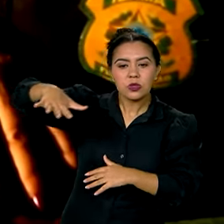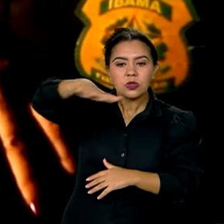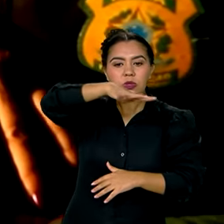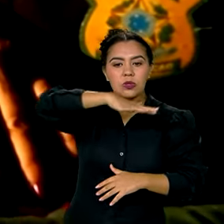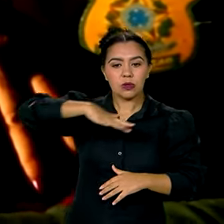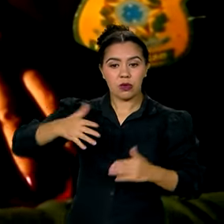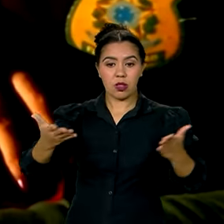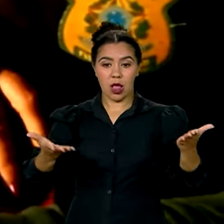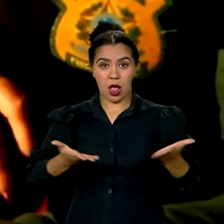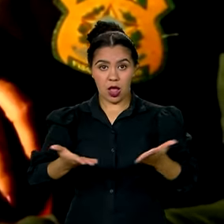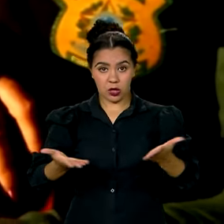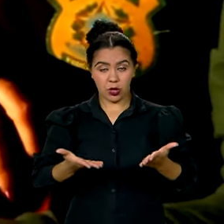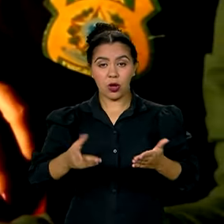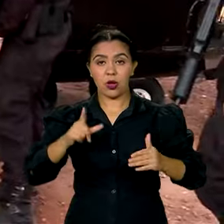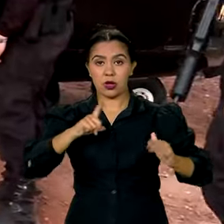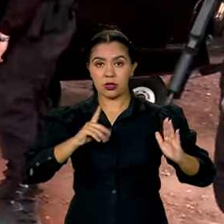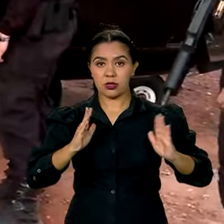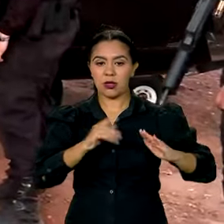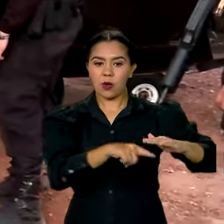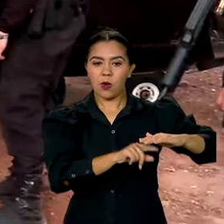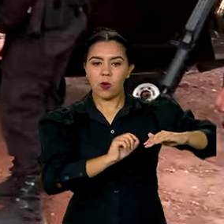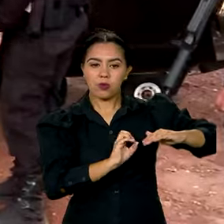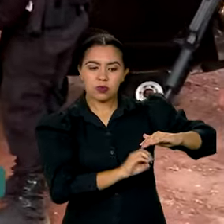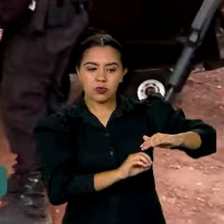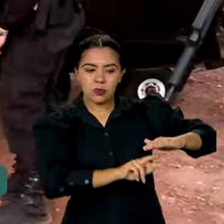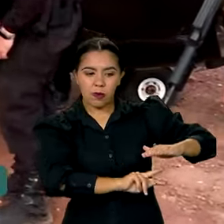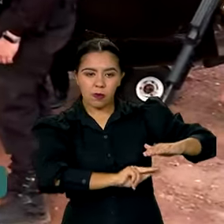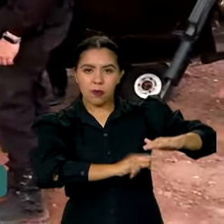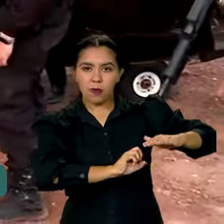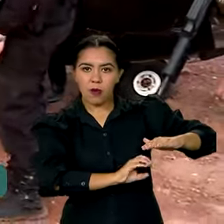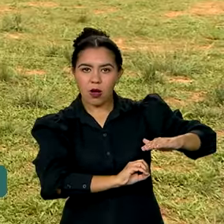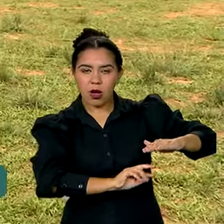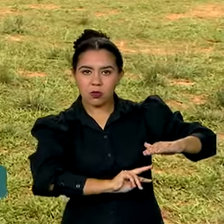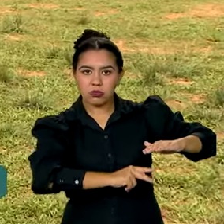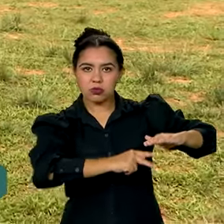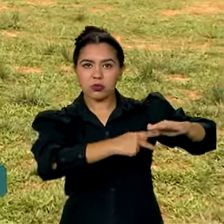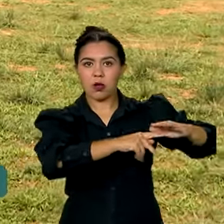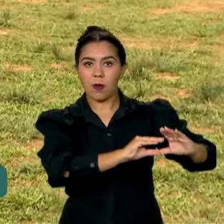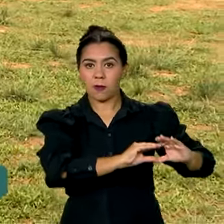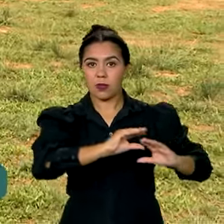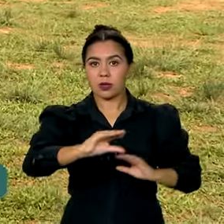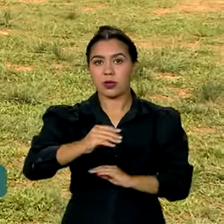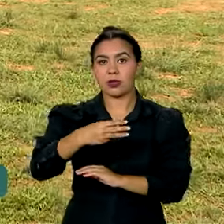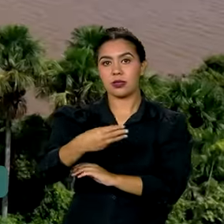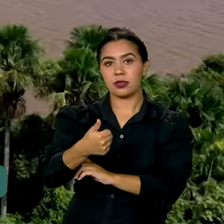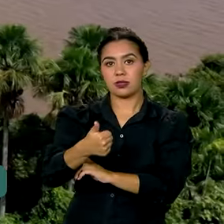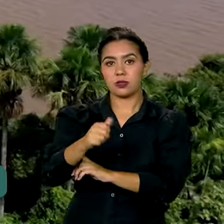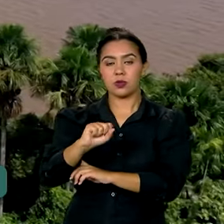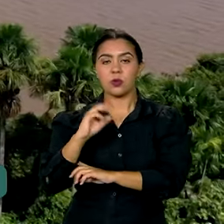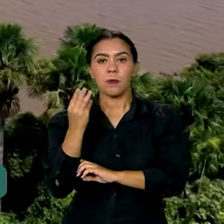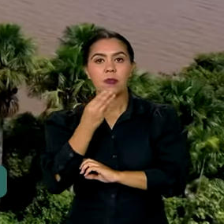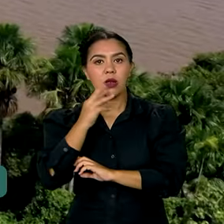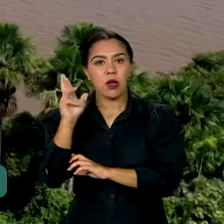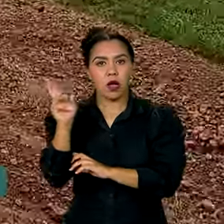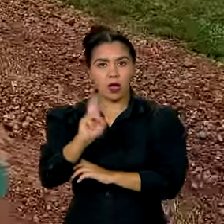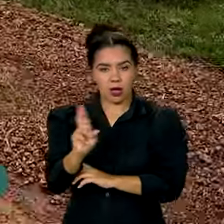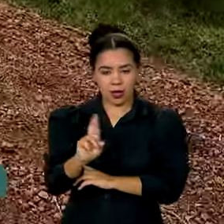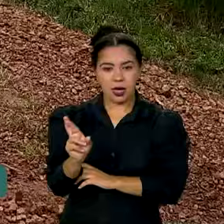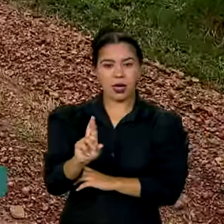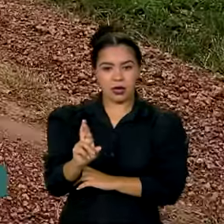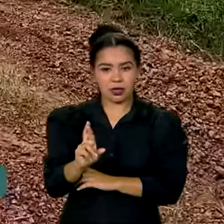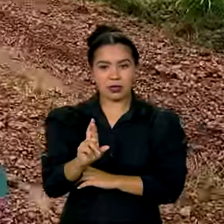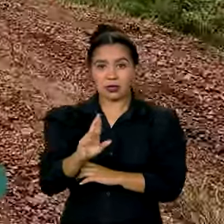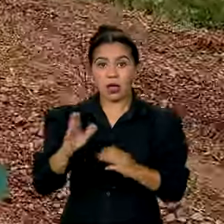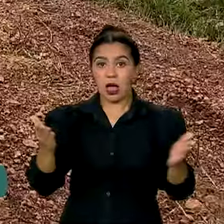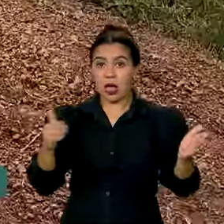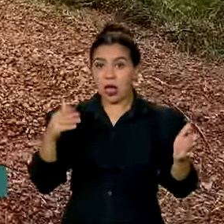investimentos recordes do Fundo da Amazônia no valor de 318 milhões de reais, o maior valor pago desde que o fundo